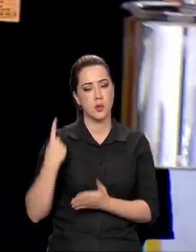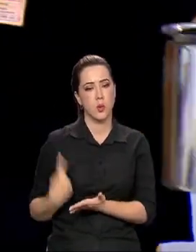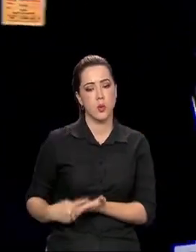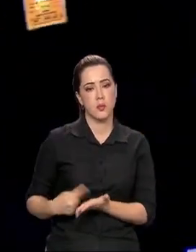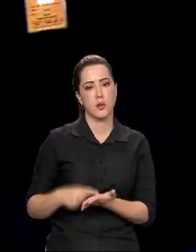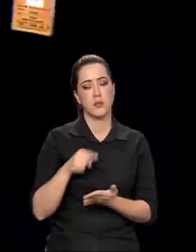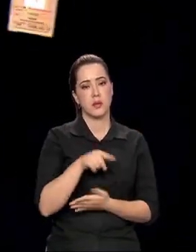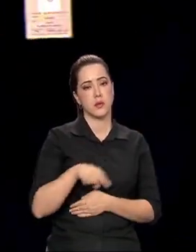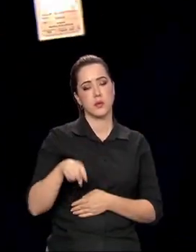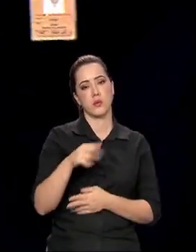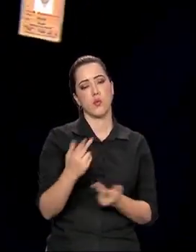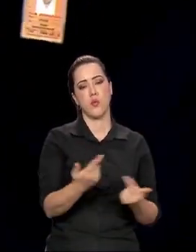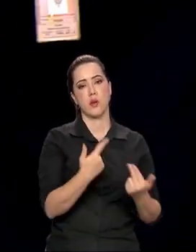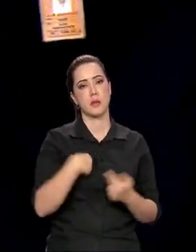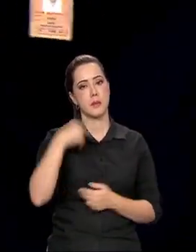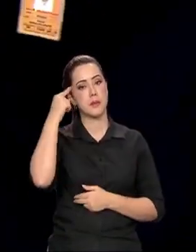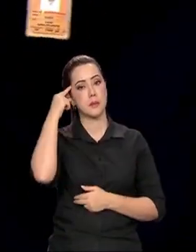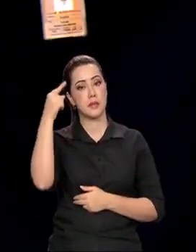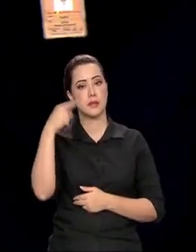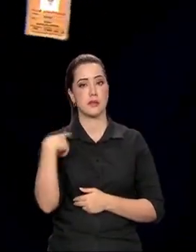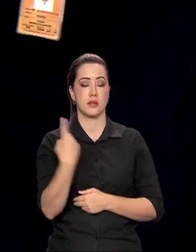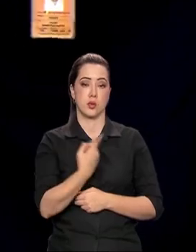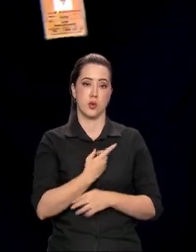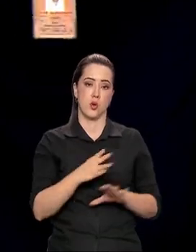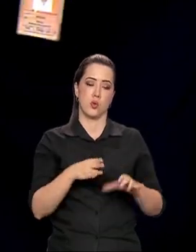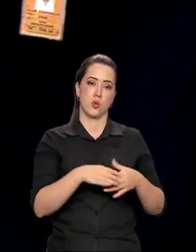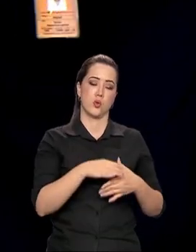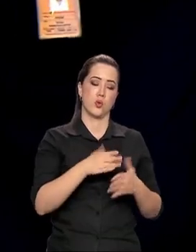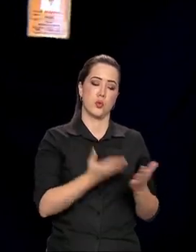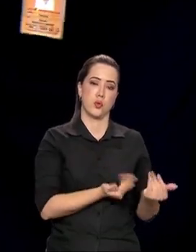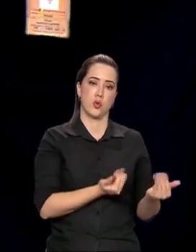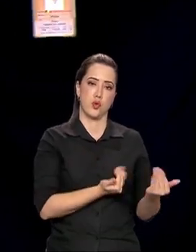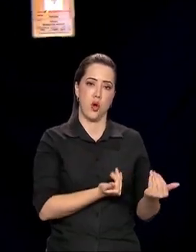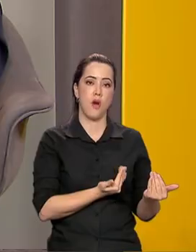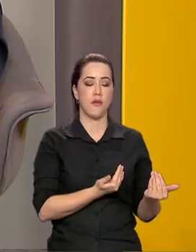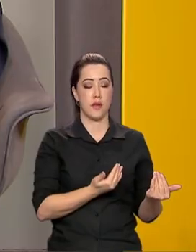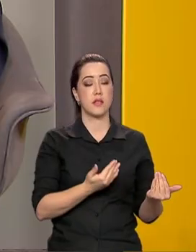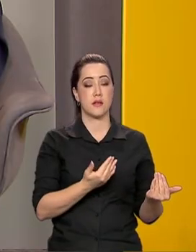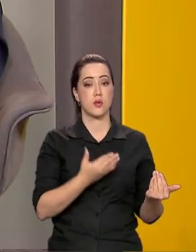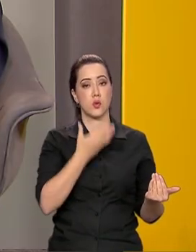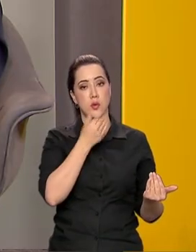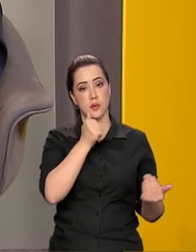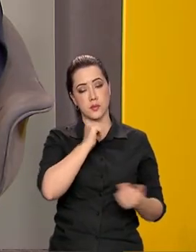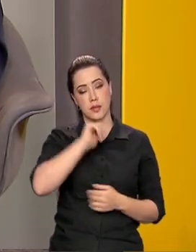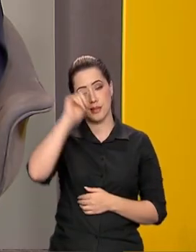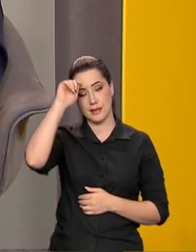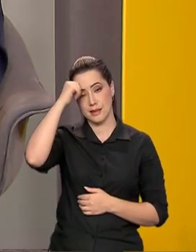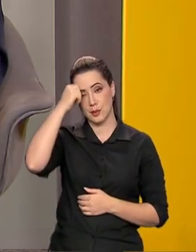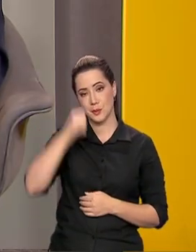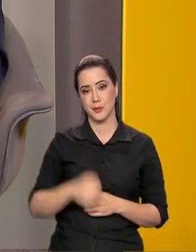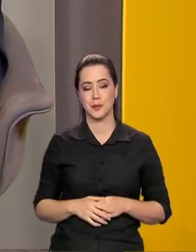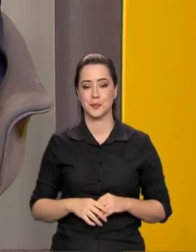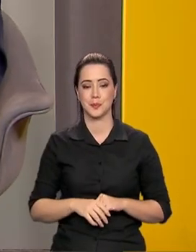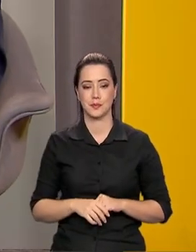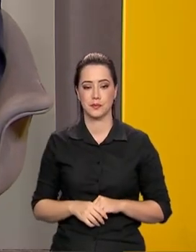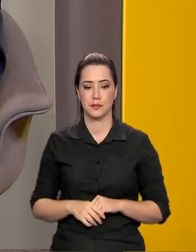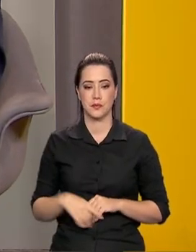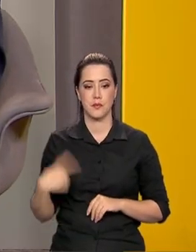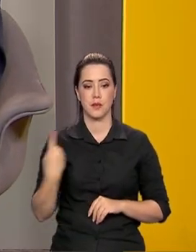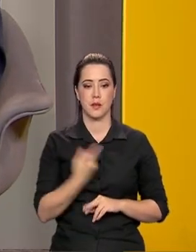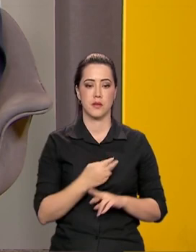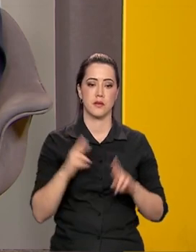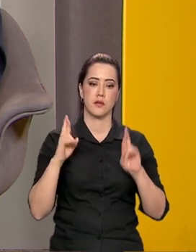esse, pensando na empregabilidade dos nossos jovens e das nossas jovens negras. E a gente também espera que esses